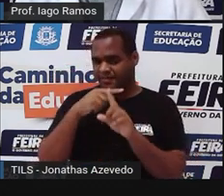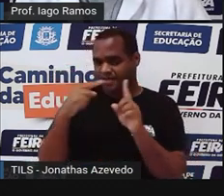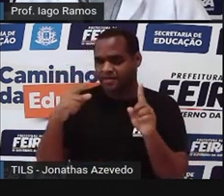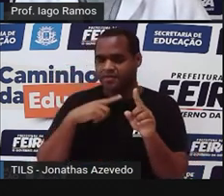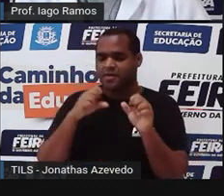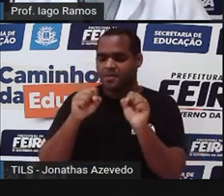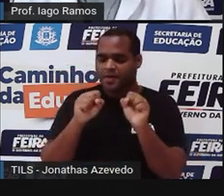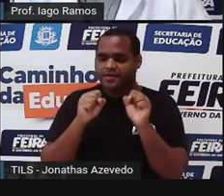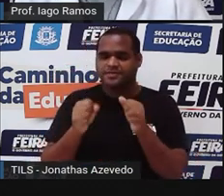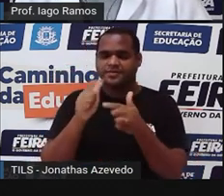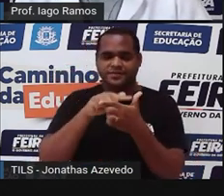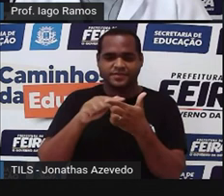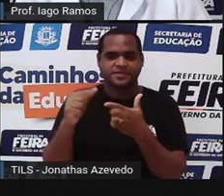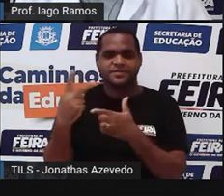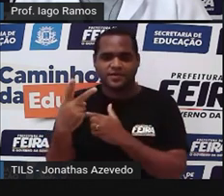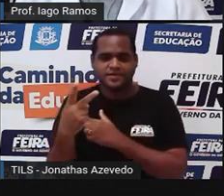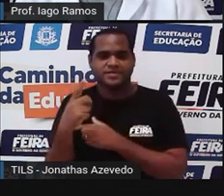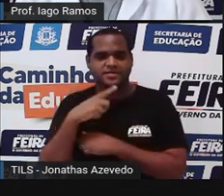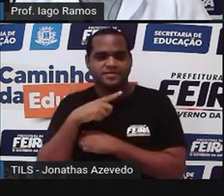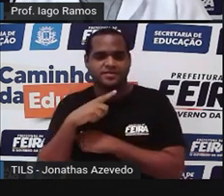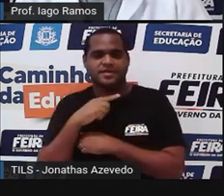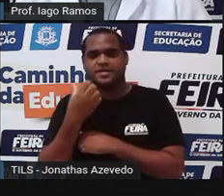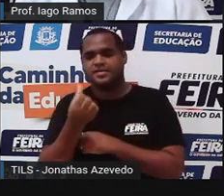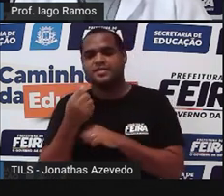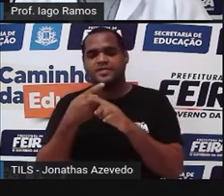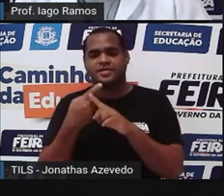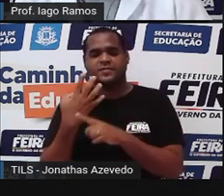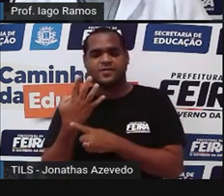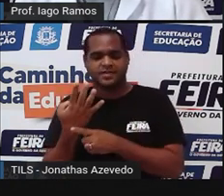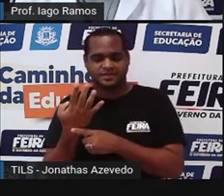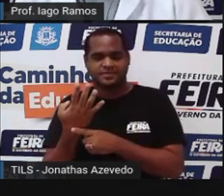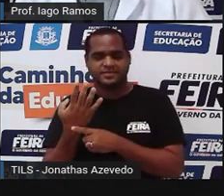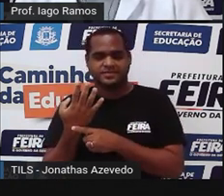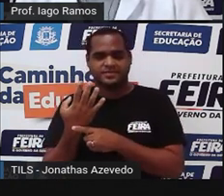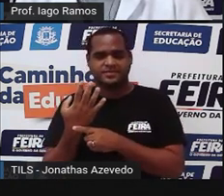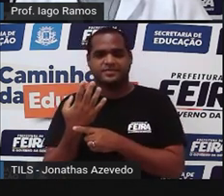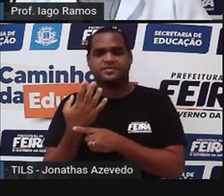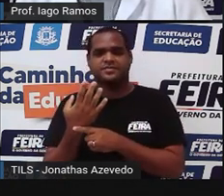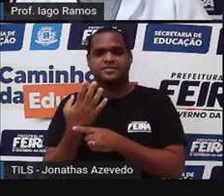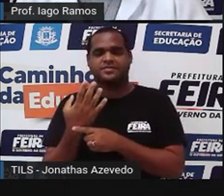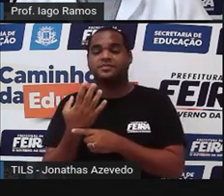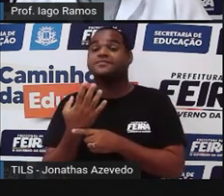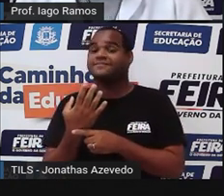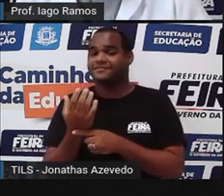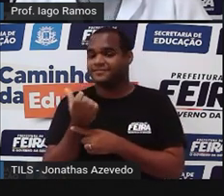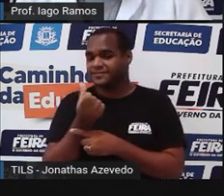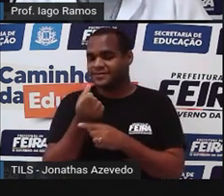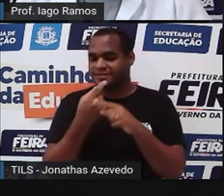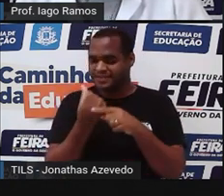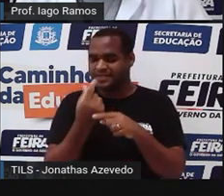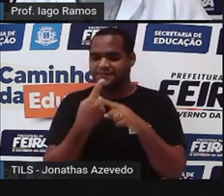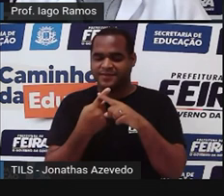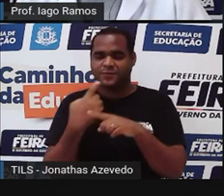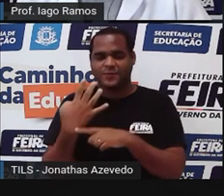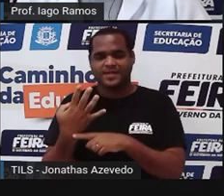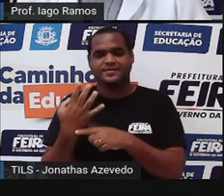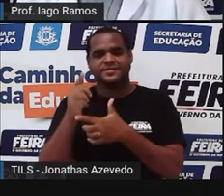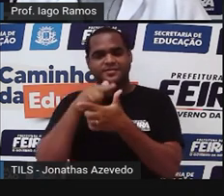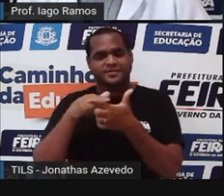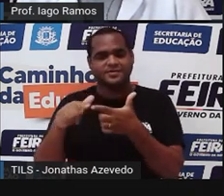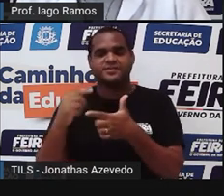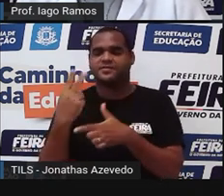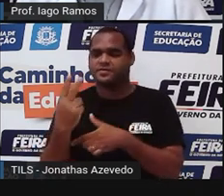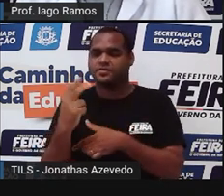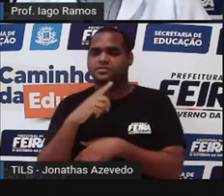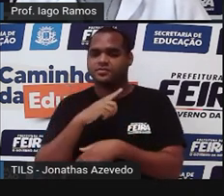2. Basta fazer ali 6 vezes 4. A gente já sabe quanto é que deu isso, né? Os 24